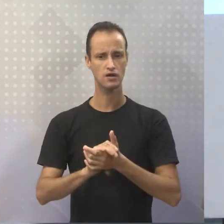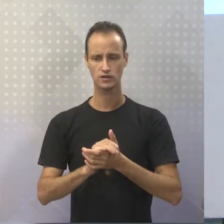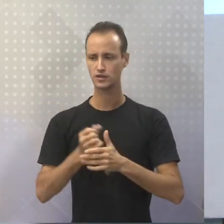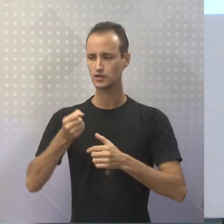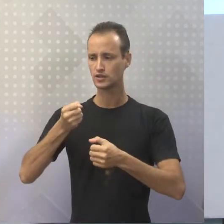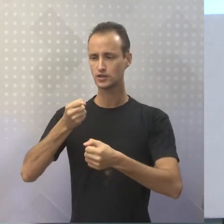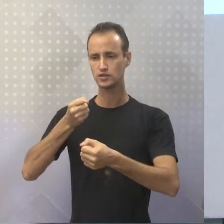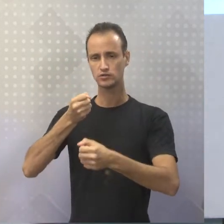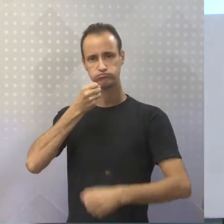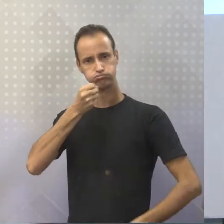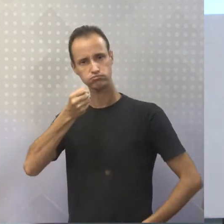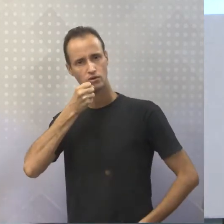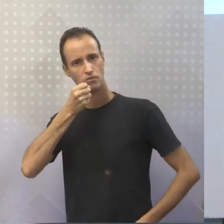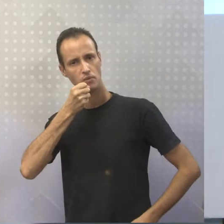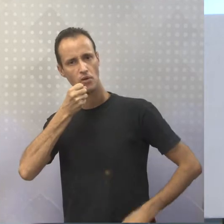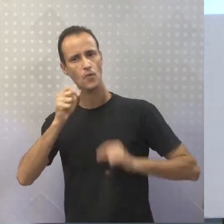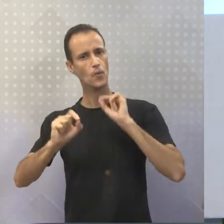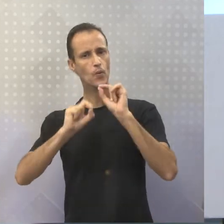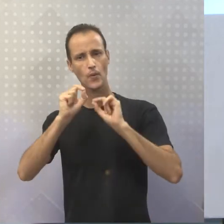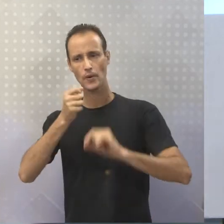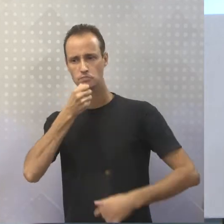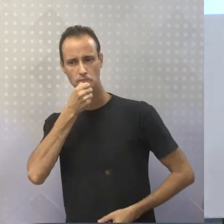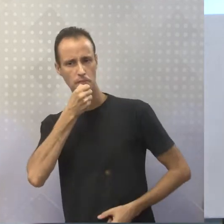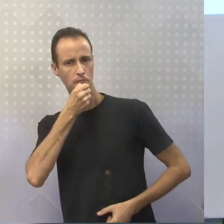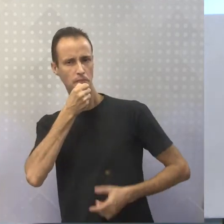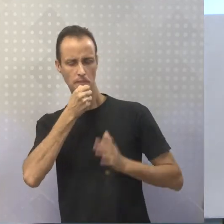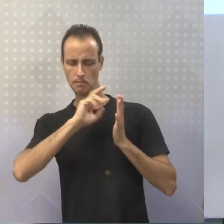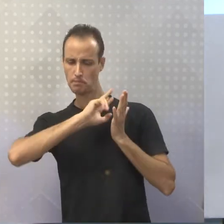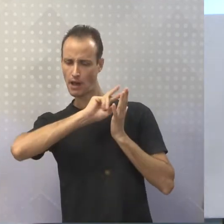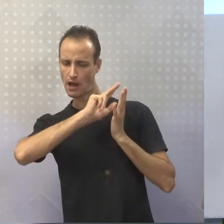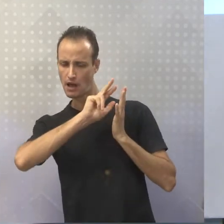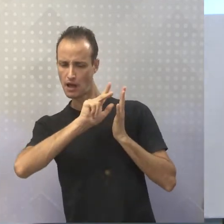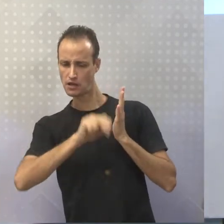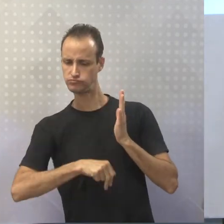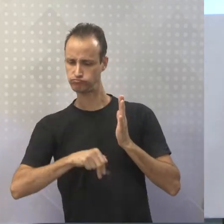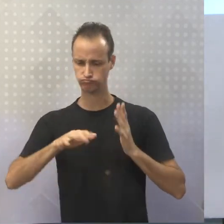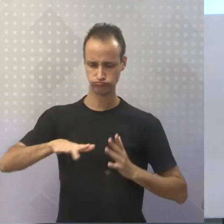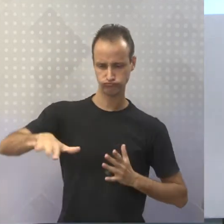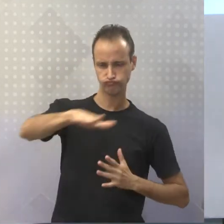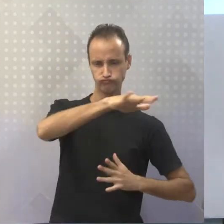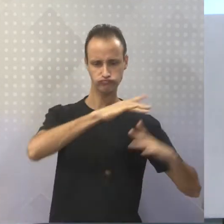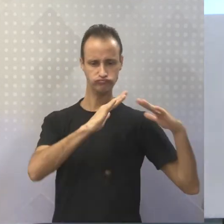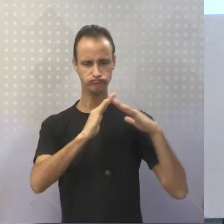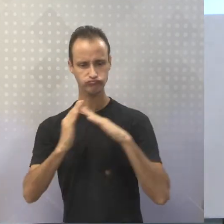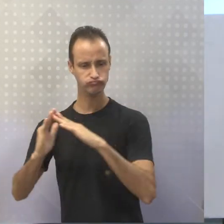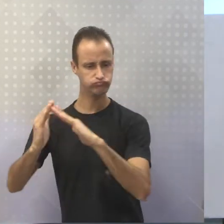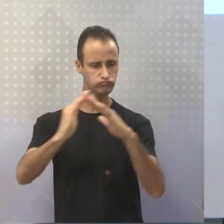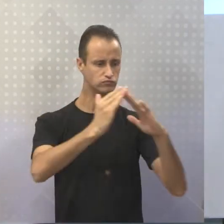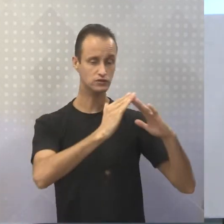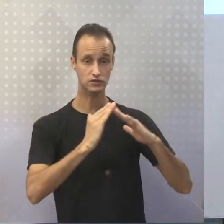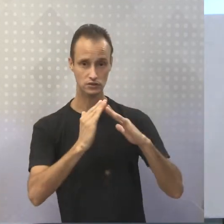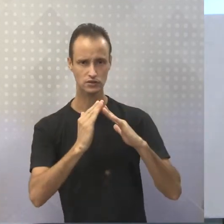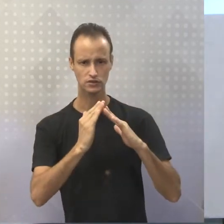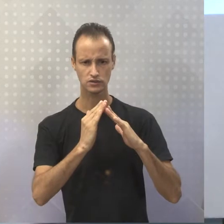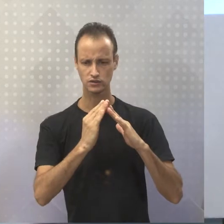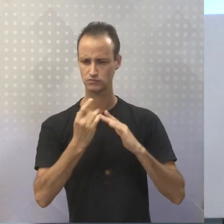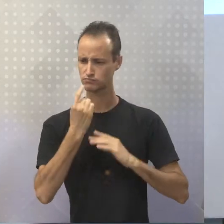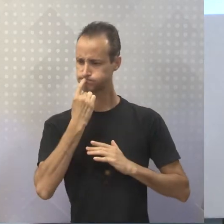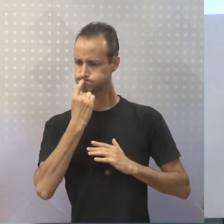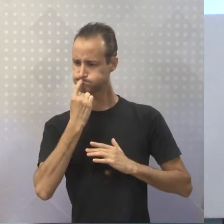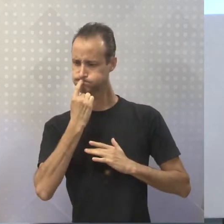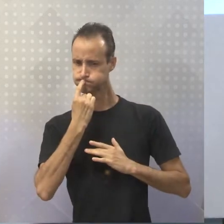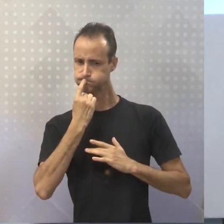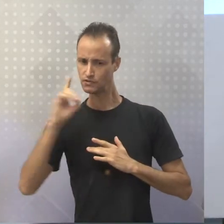reportagem, ela preza por essa variedade mais urbana, muito mais próxima de quem está